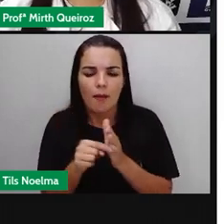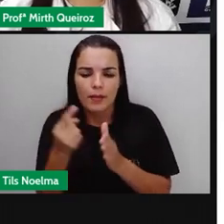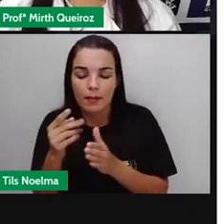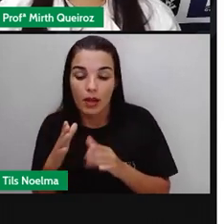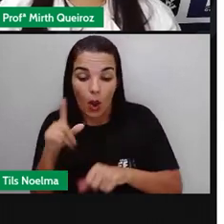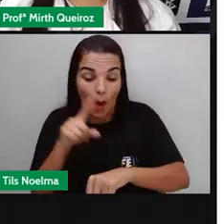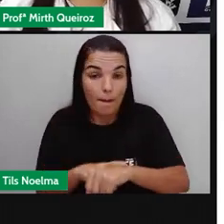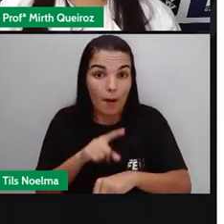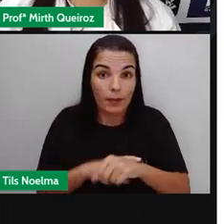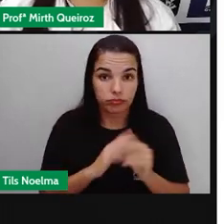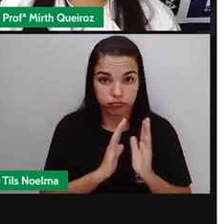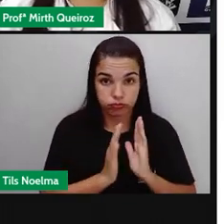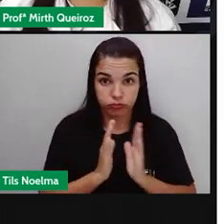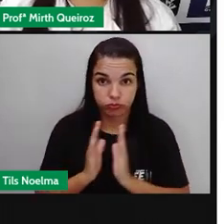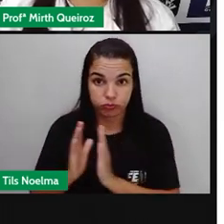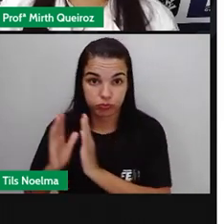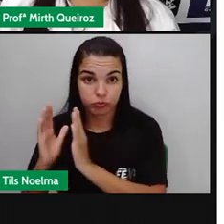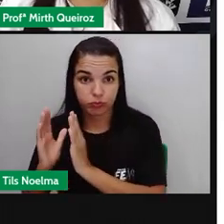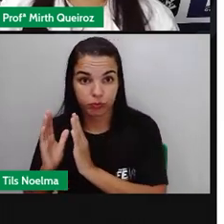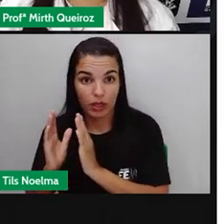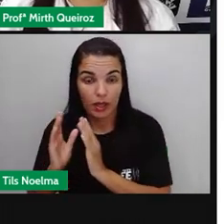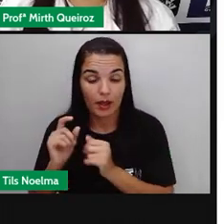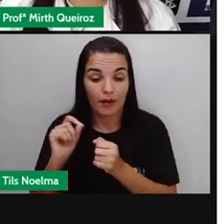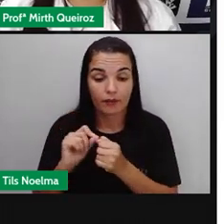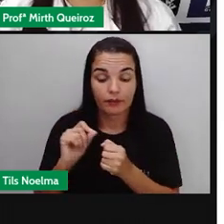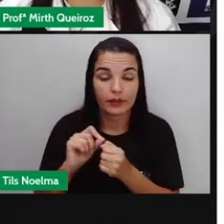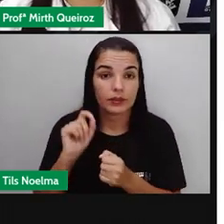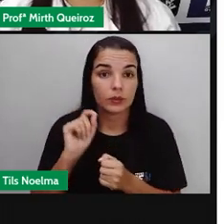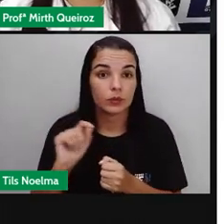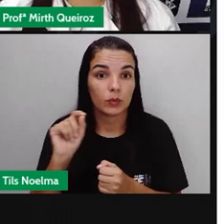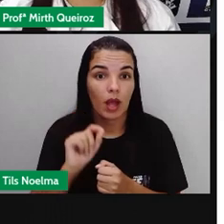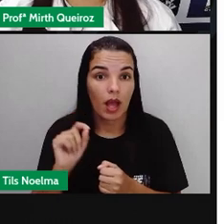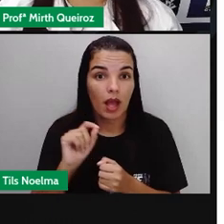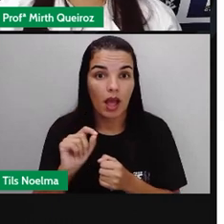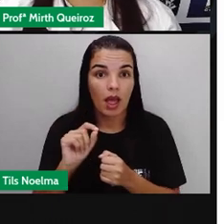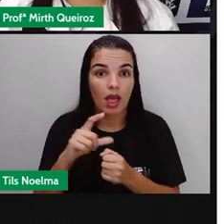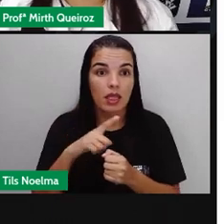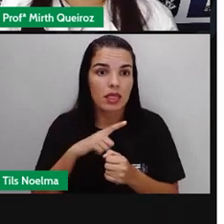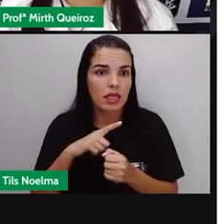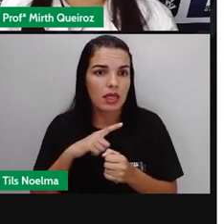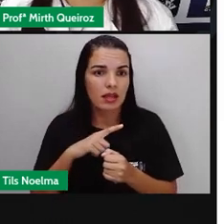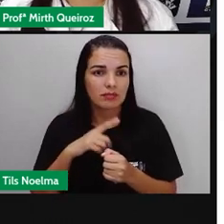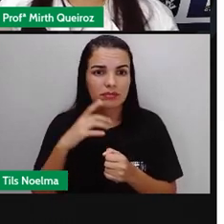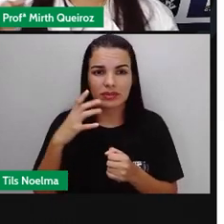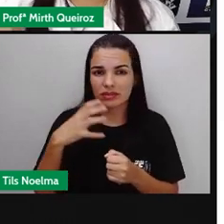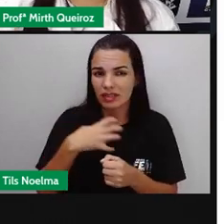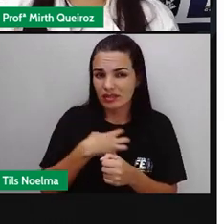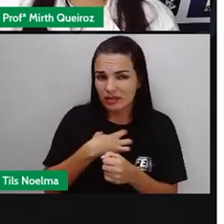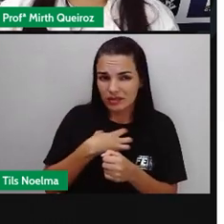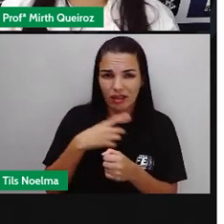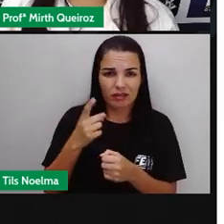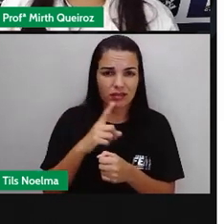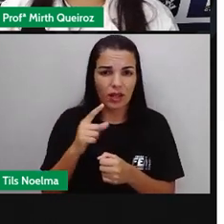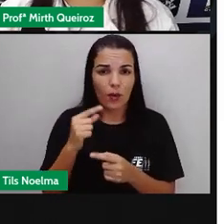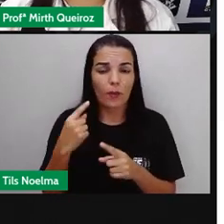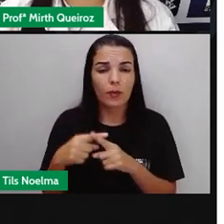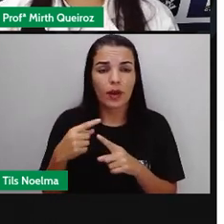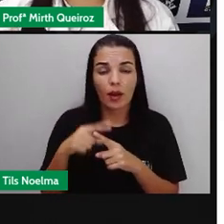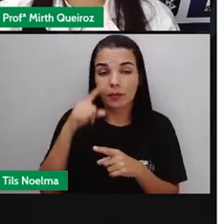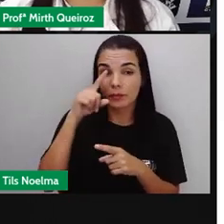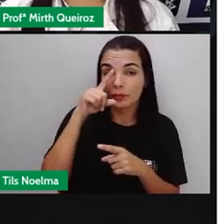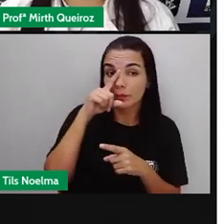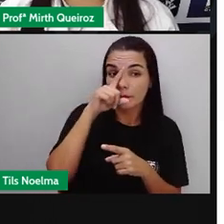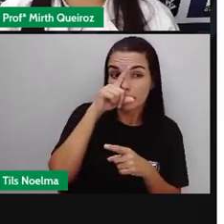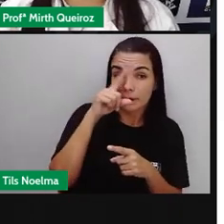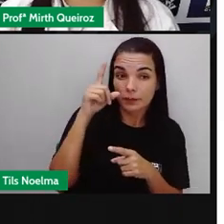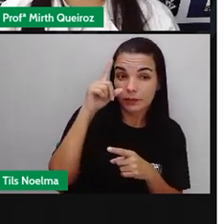momento, a sequência presente, que foi essa sequência que a Pro acabou de apresentar para vocês, não faz nenhum sentido. O desafio é pontuá-la de